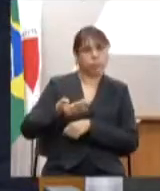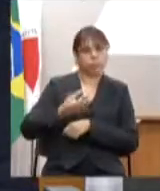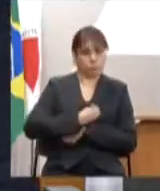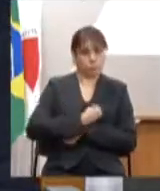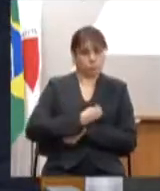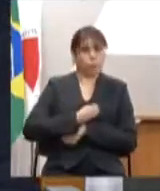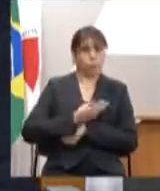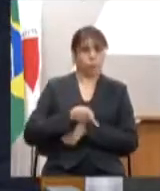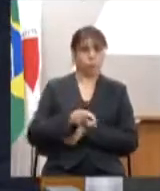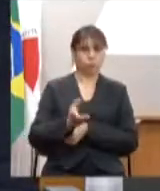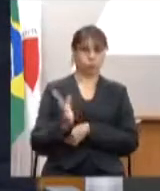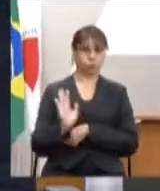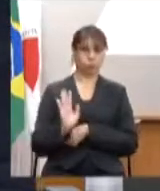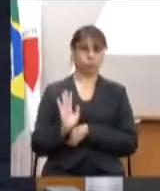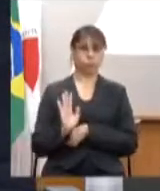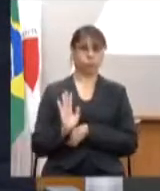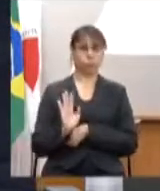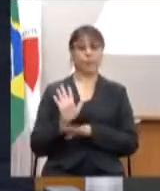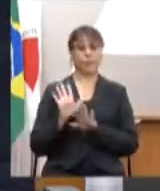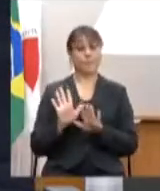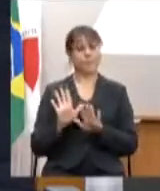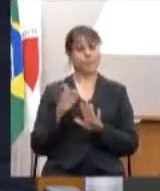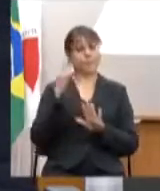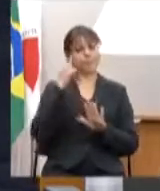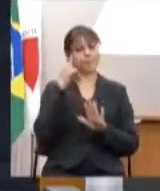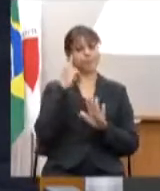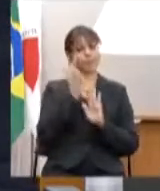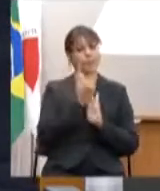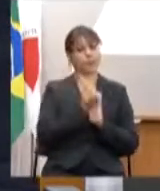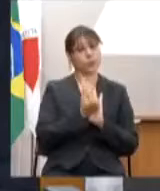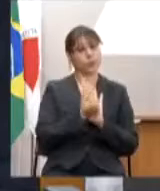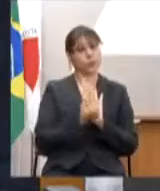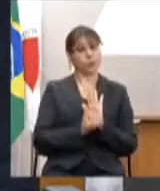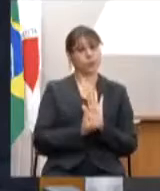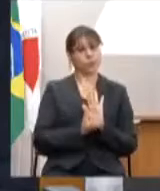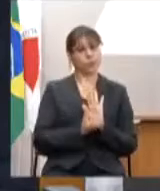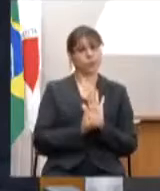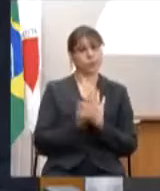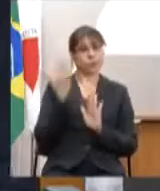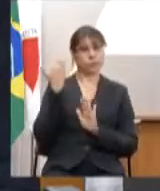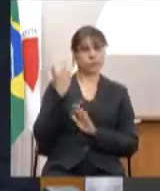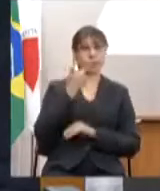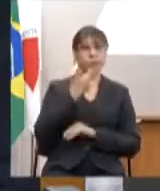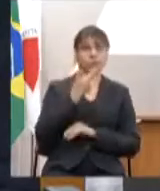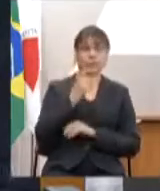Infelizmente, ainda em termos orçamentários, em 2021,